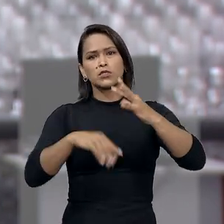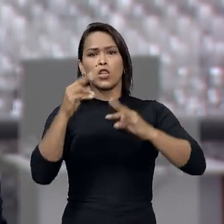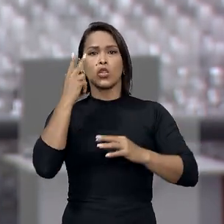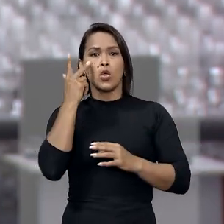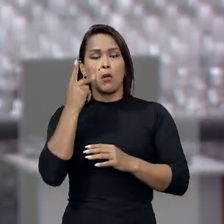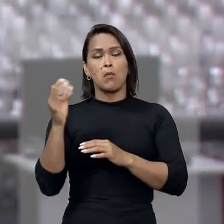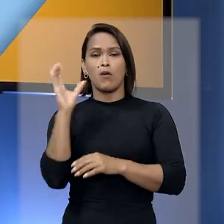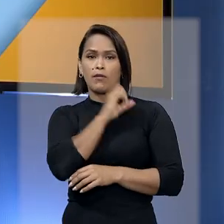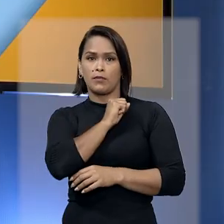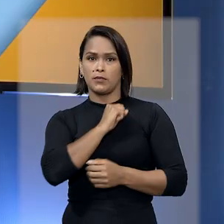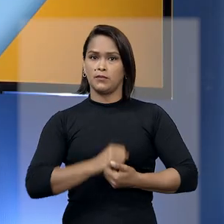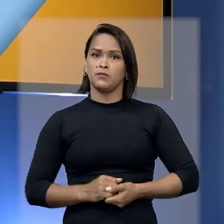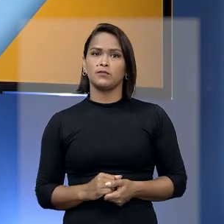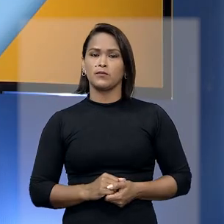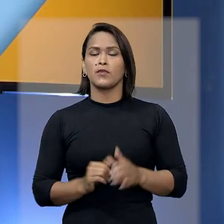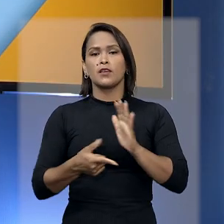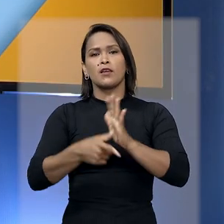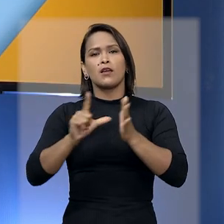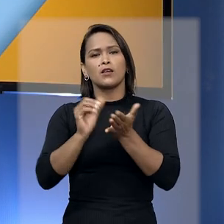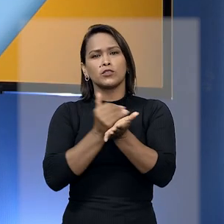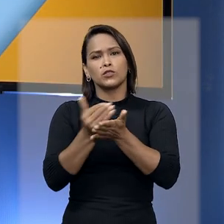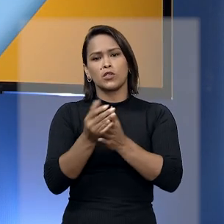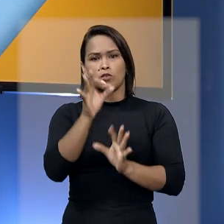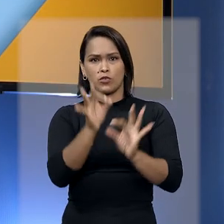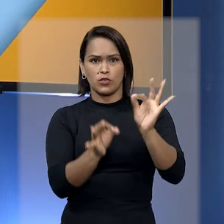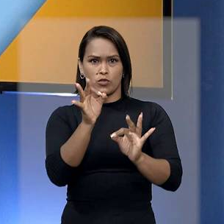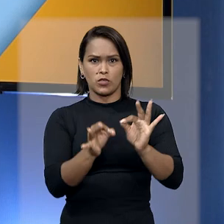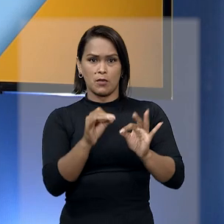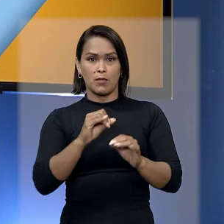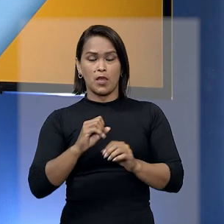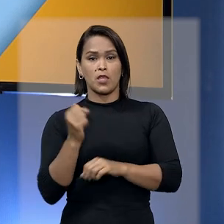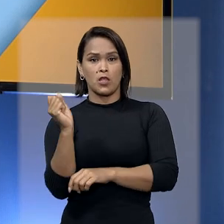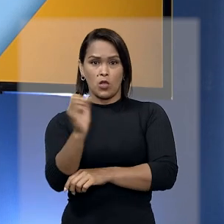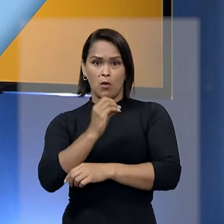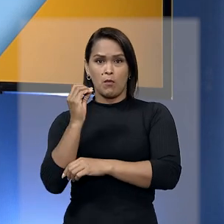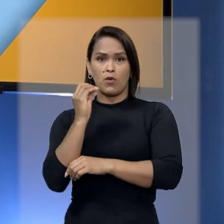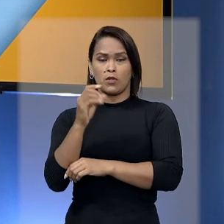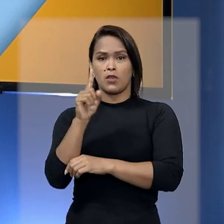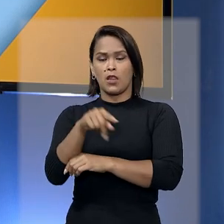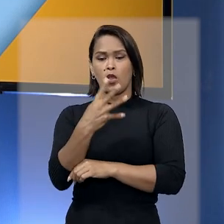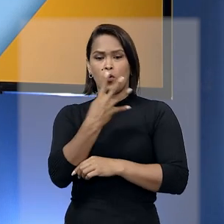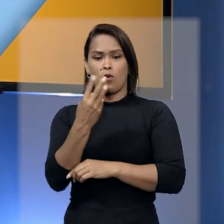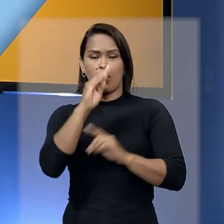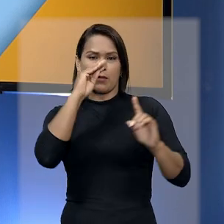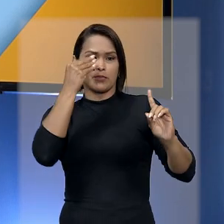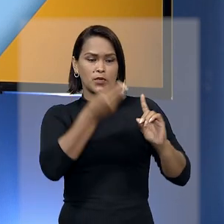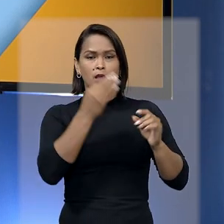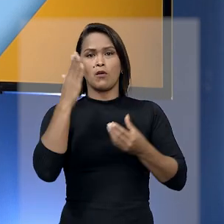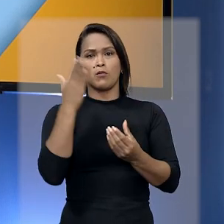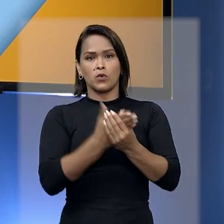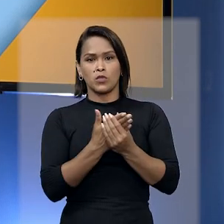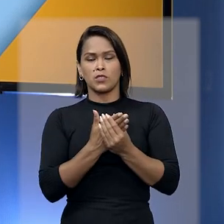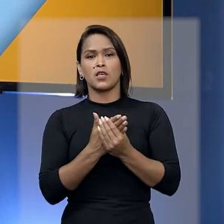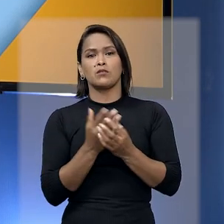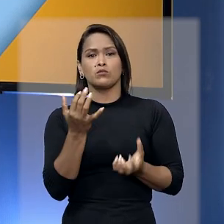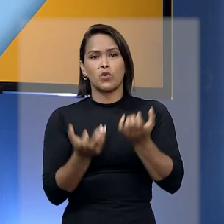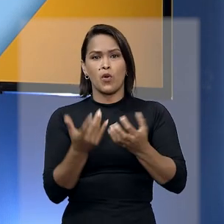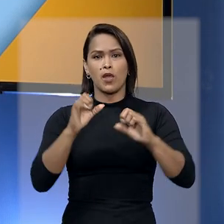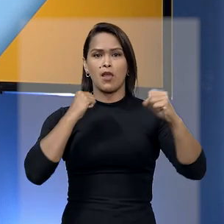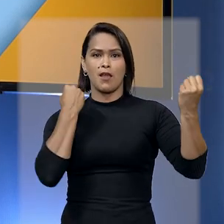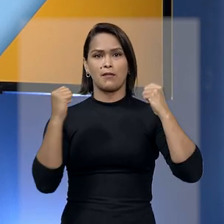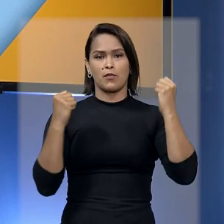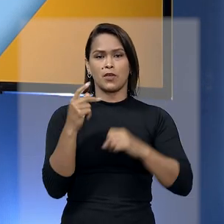e eficiente. Antes do início do julgamento em Porto Alegre dos quatro réus no processo do incêndio da Boate Kiss,